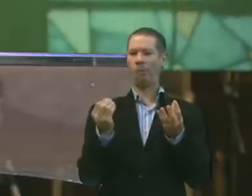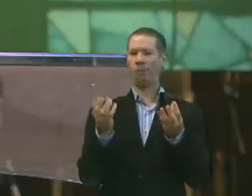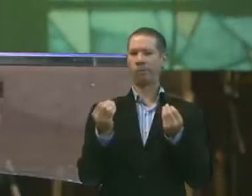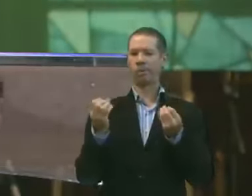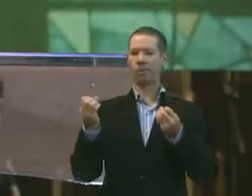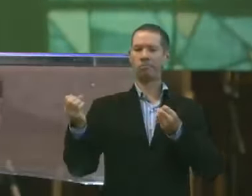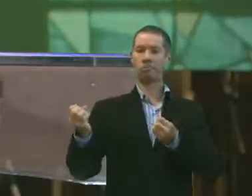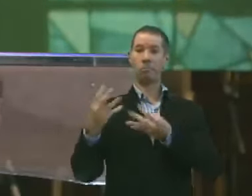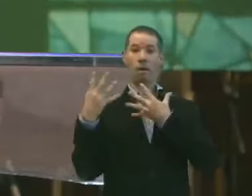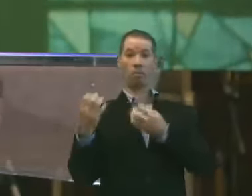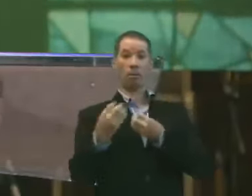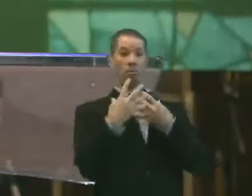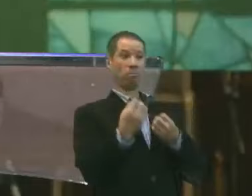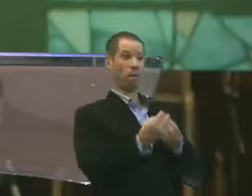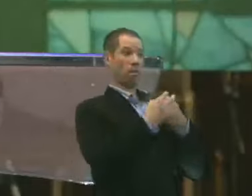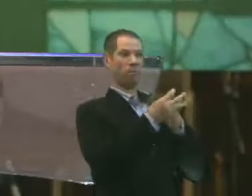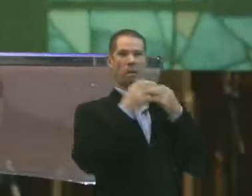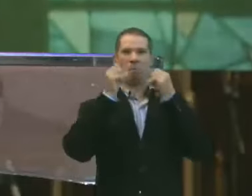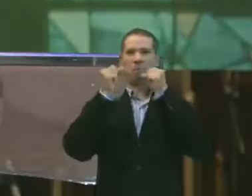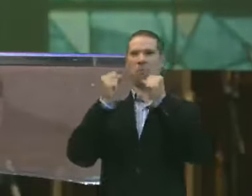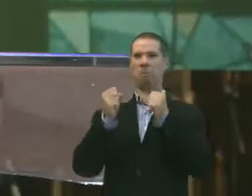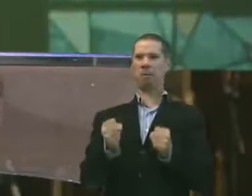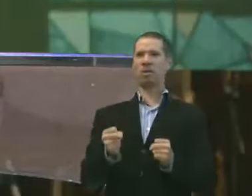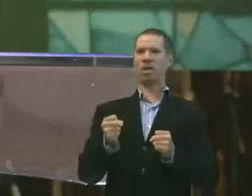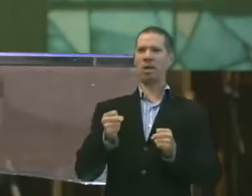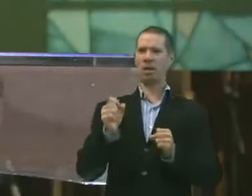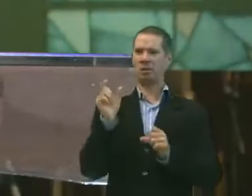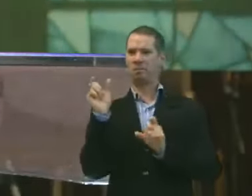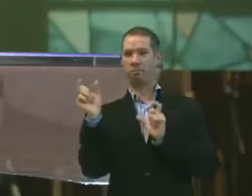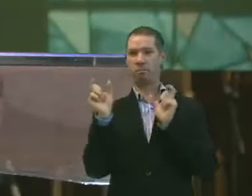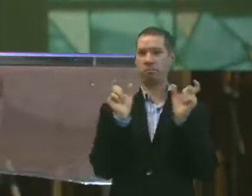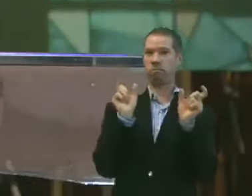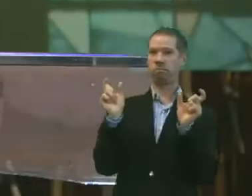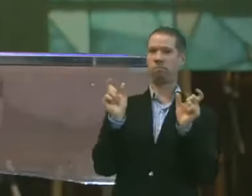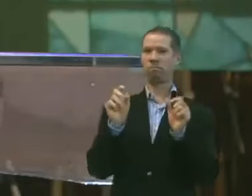Muita influência. Muito poder nessas palavras.